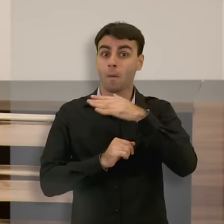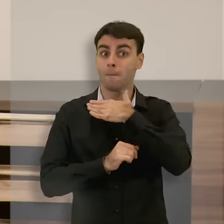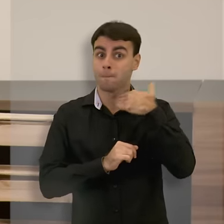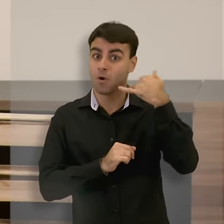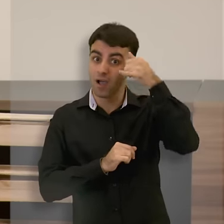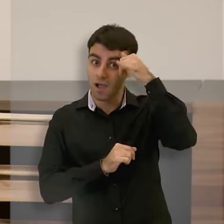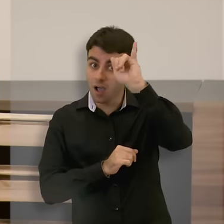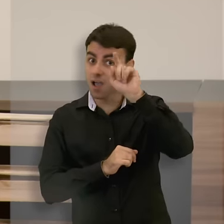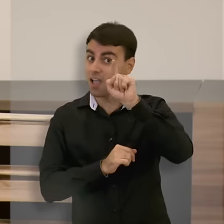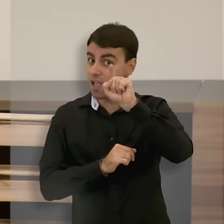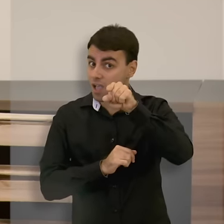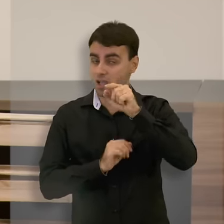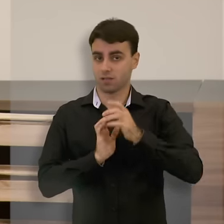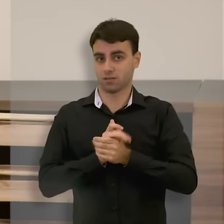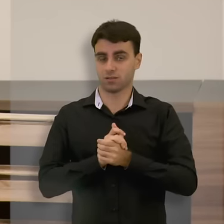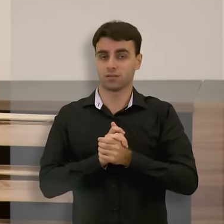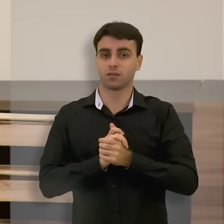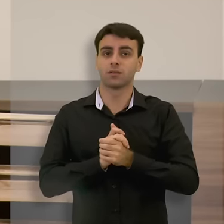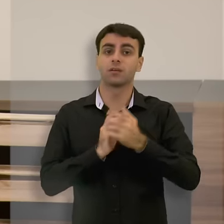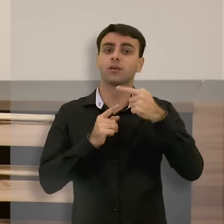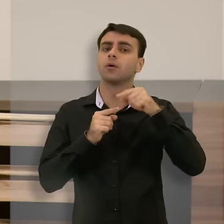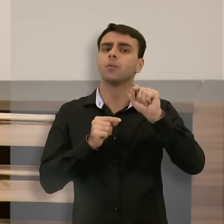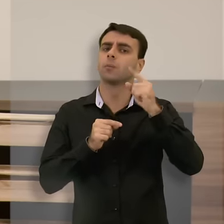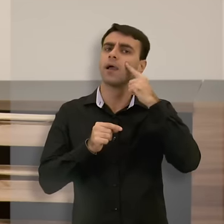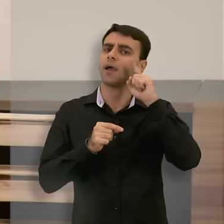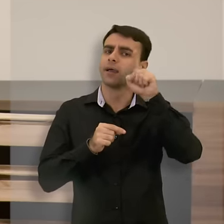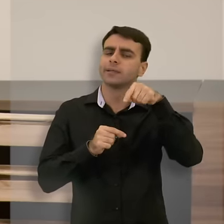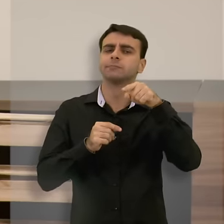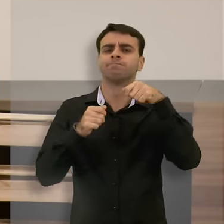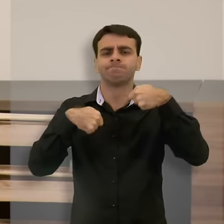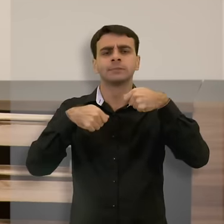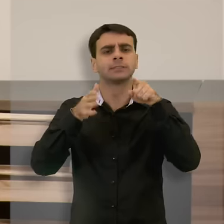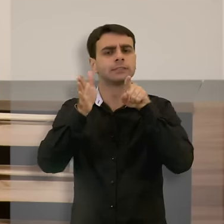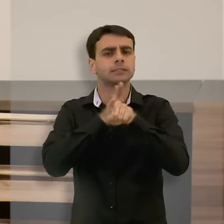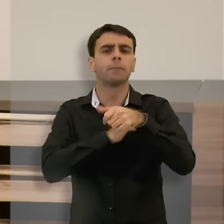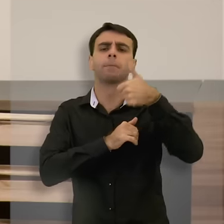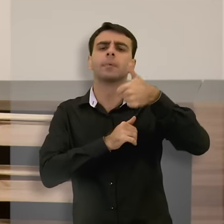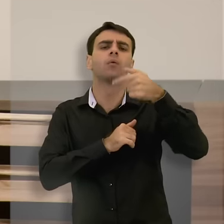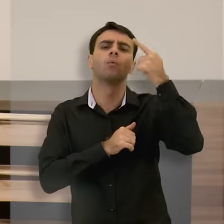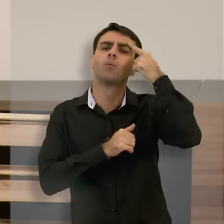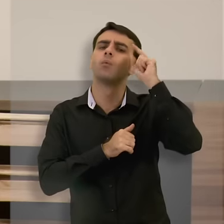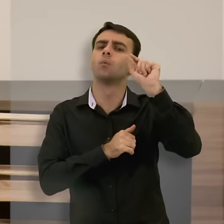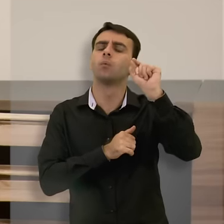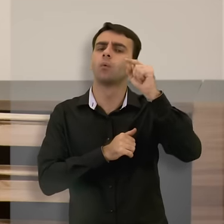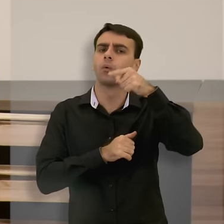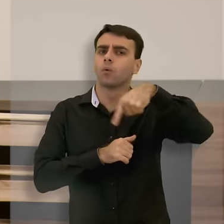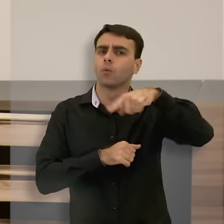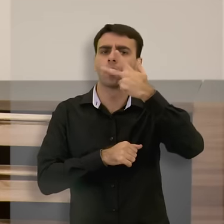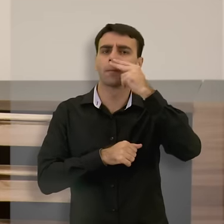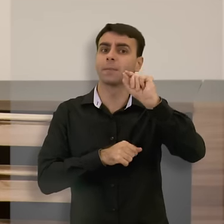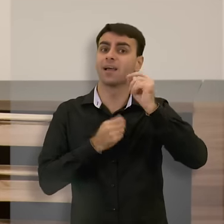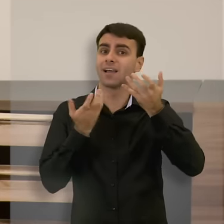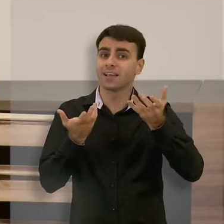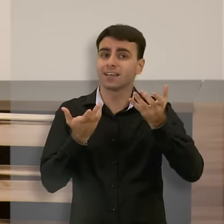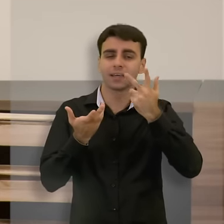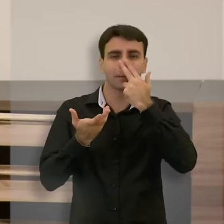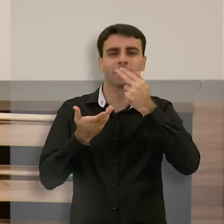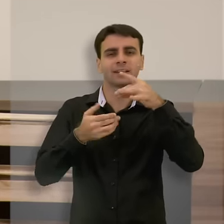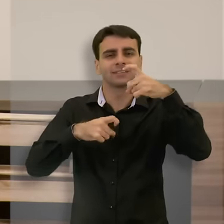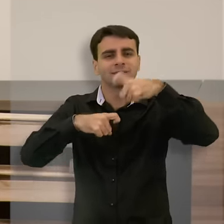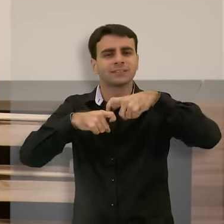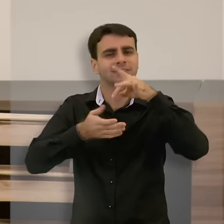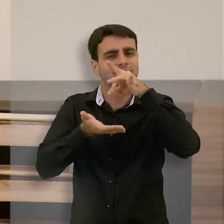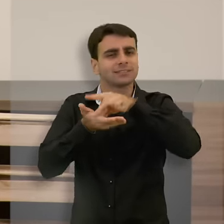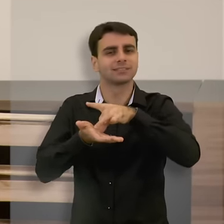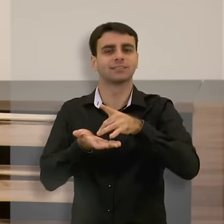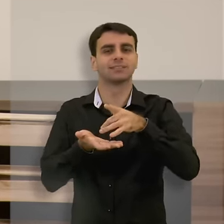evitáveis. Porque essa é uma primeira pergunta que a gente deve se fazer. Será que a gente está atrás de um modelo de medicina